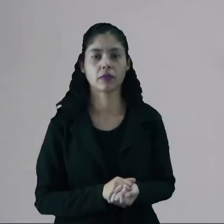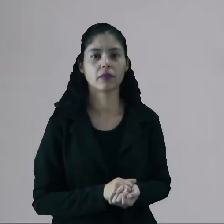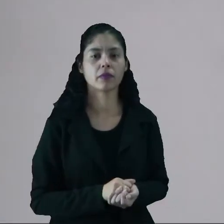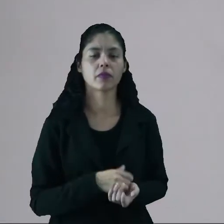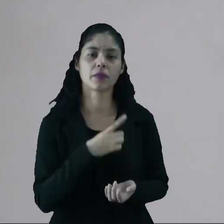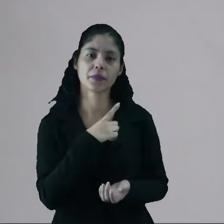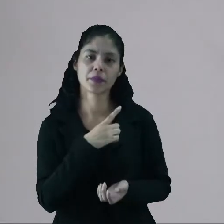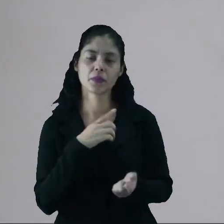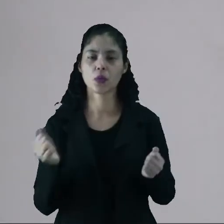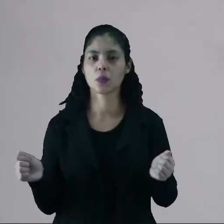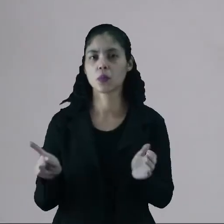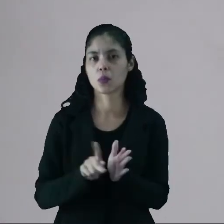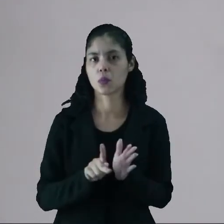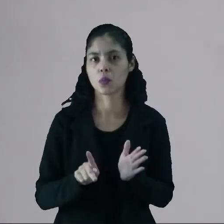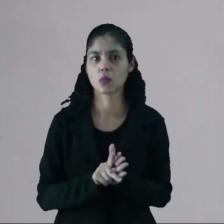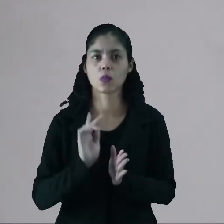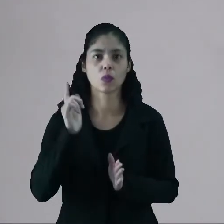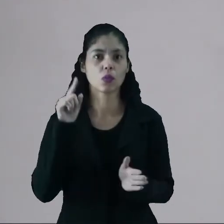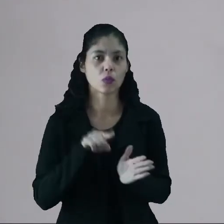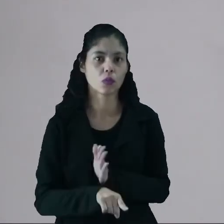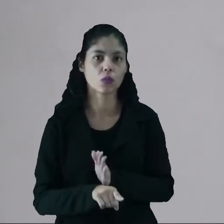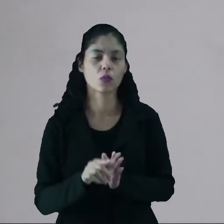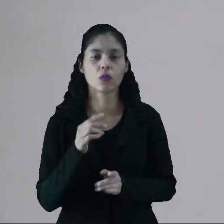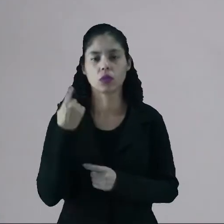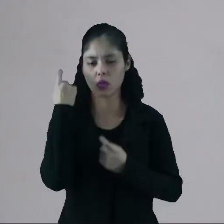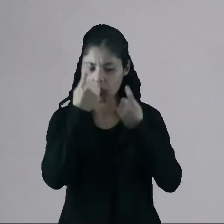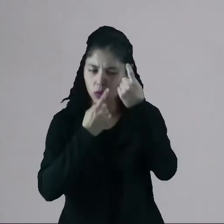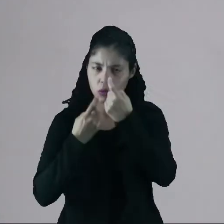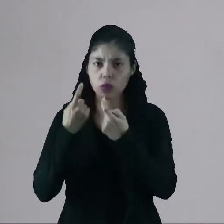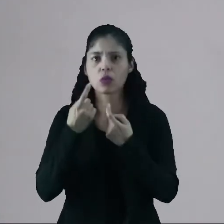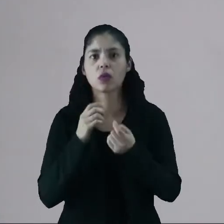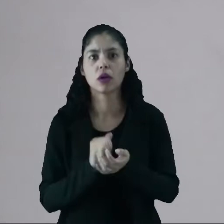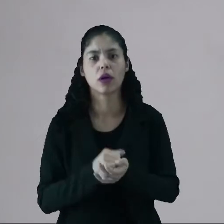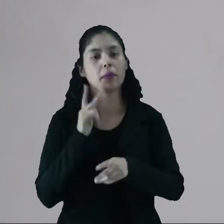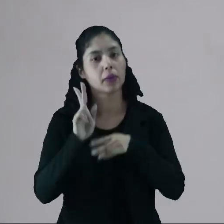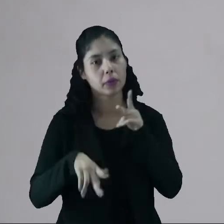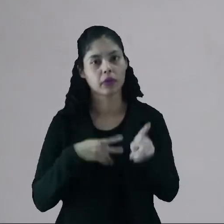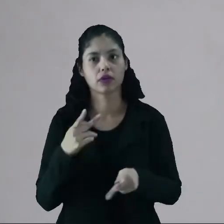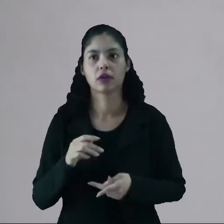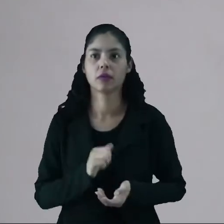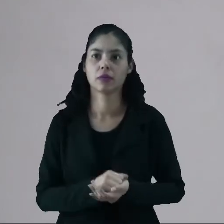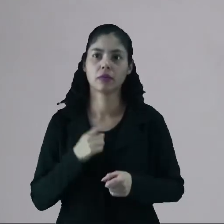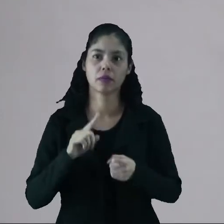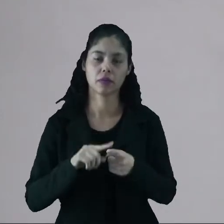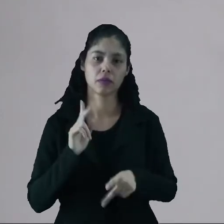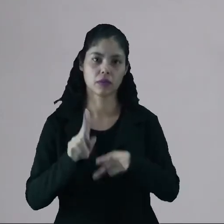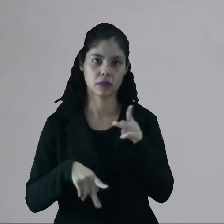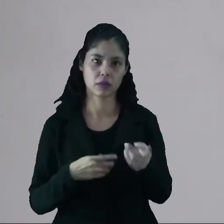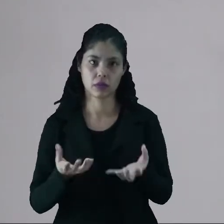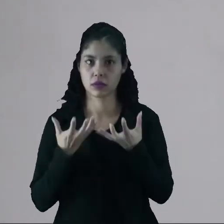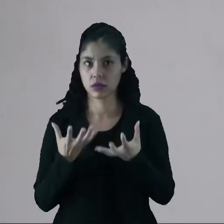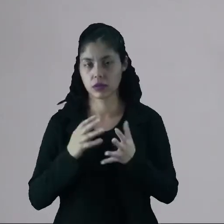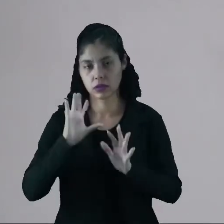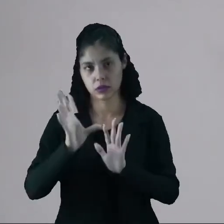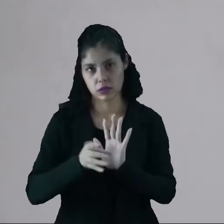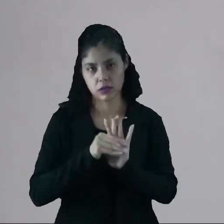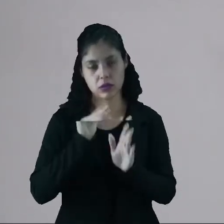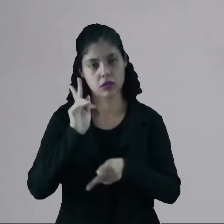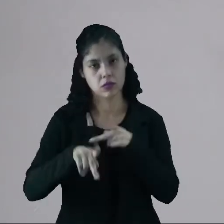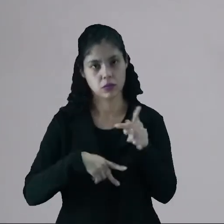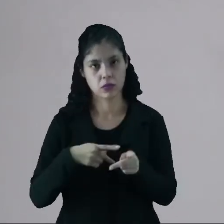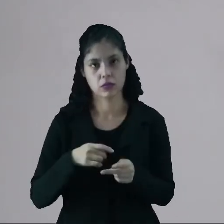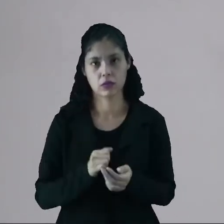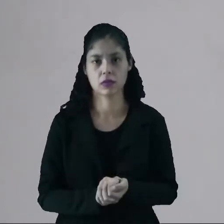escultor é justamente a questão das feições populares. Porque ele era popular e ele queria colocar o